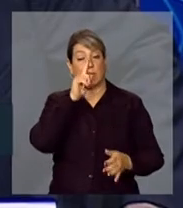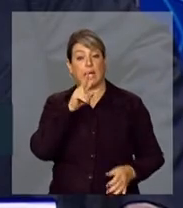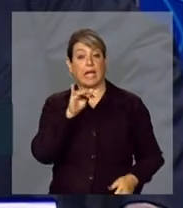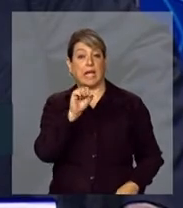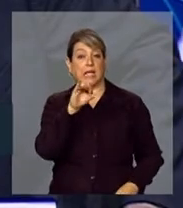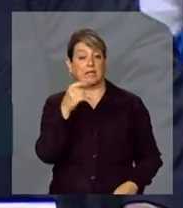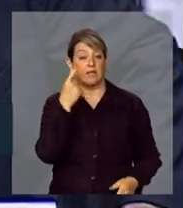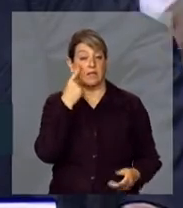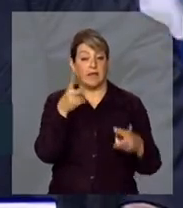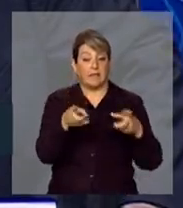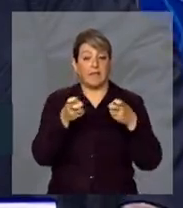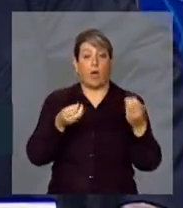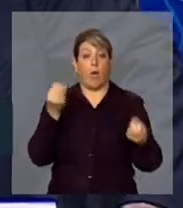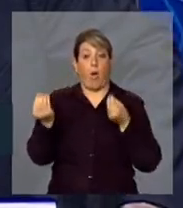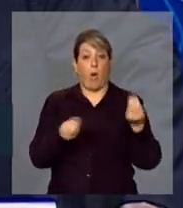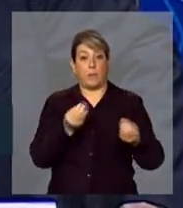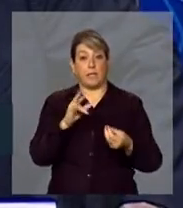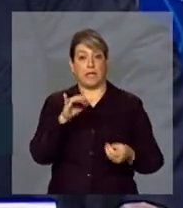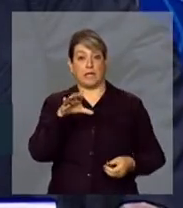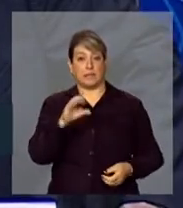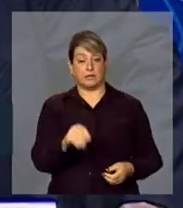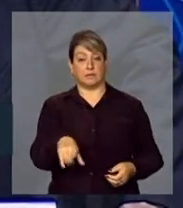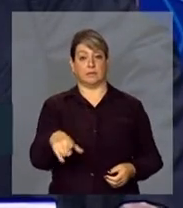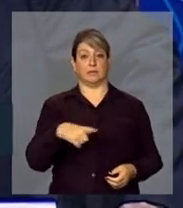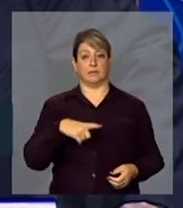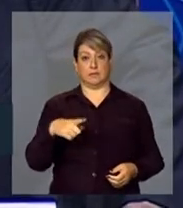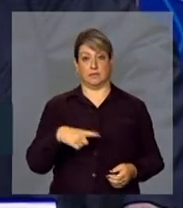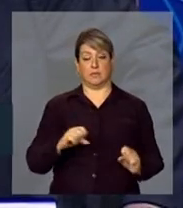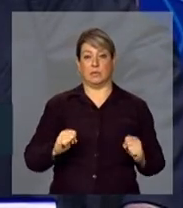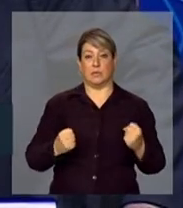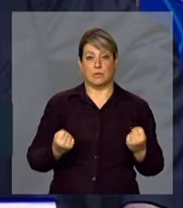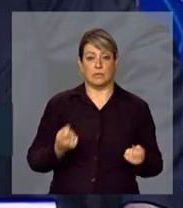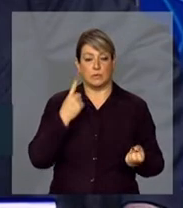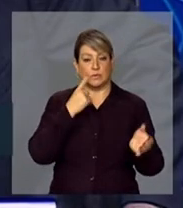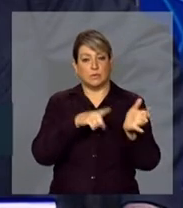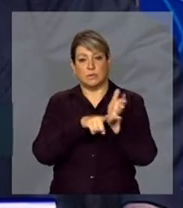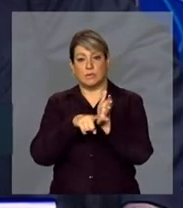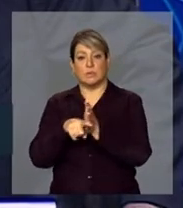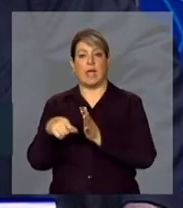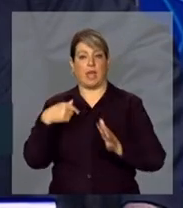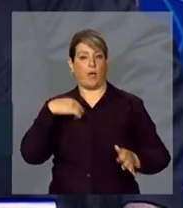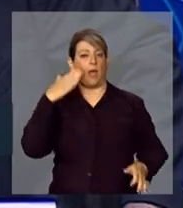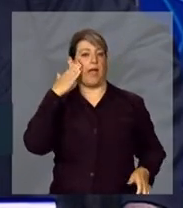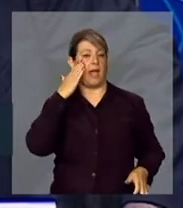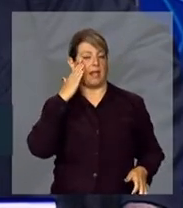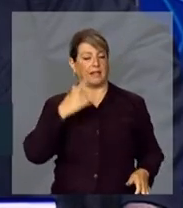já é o esforço de reportagem, que eu compreendo.